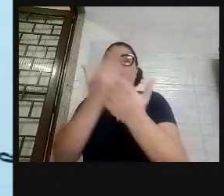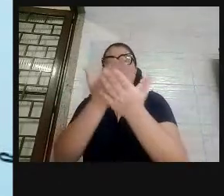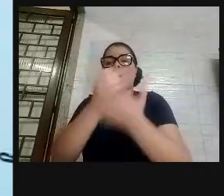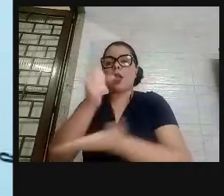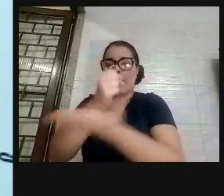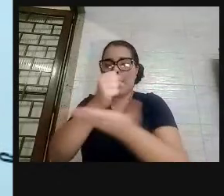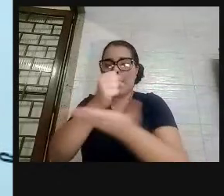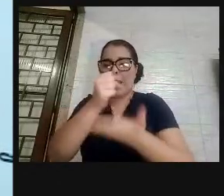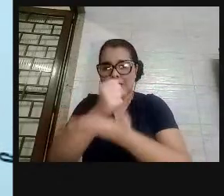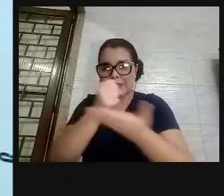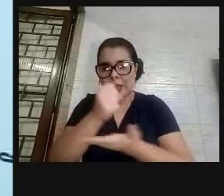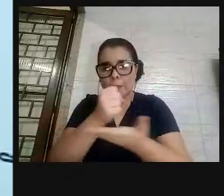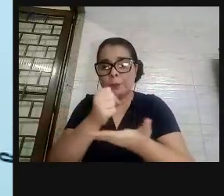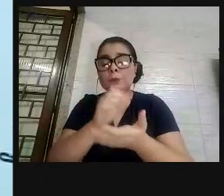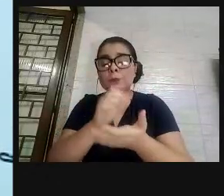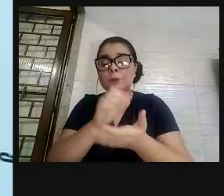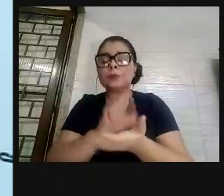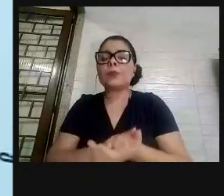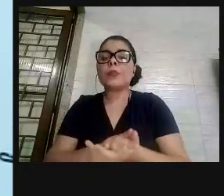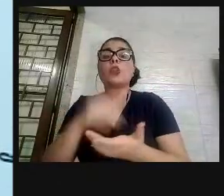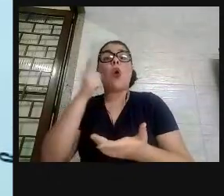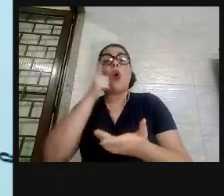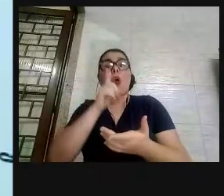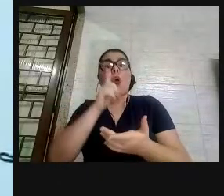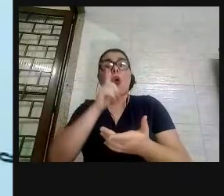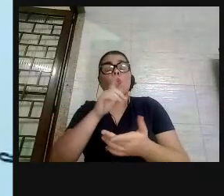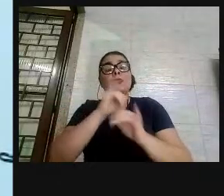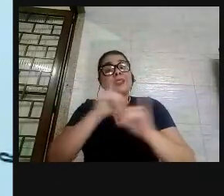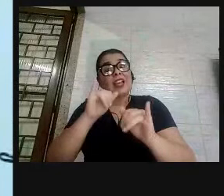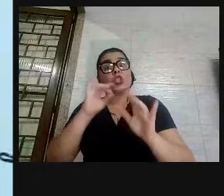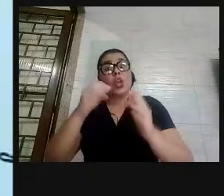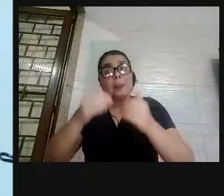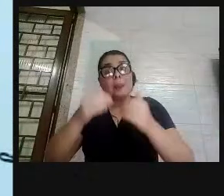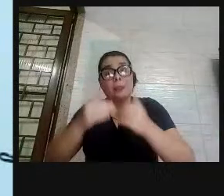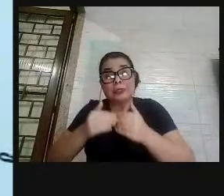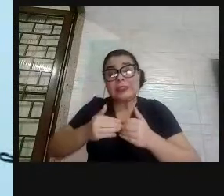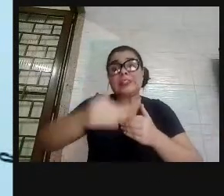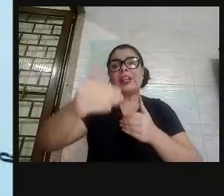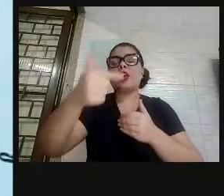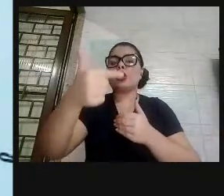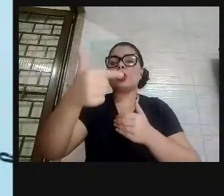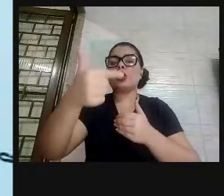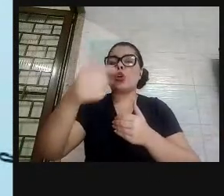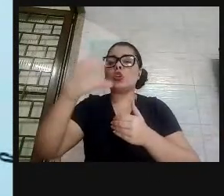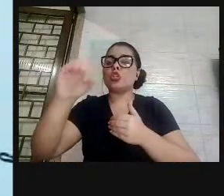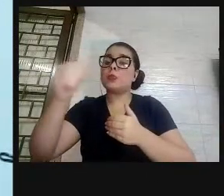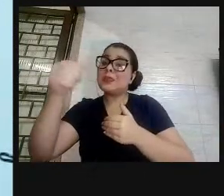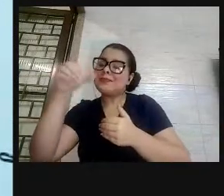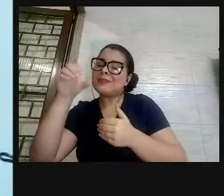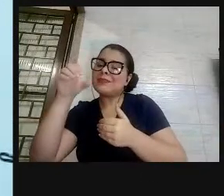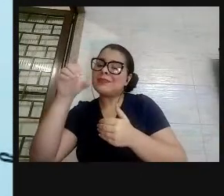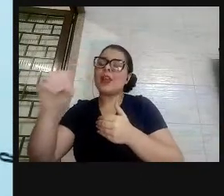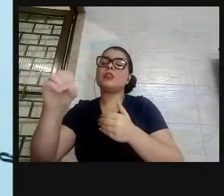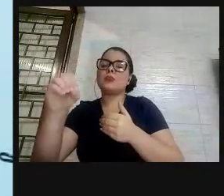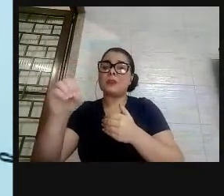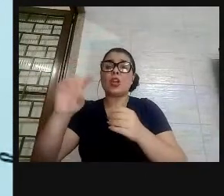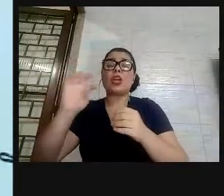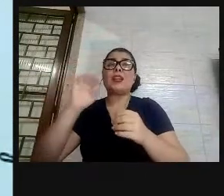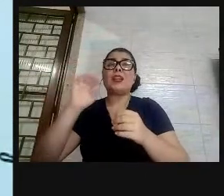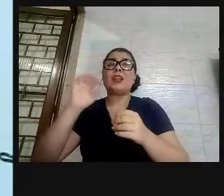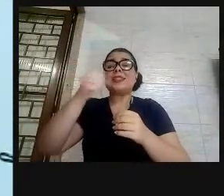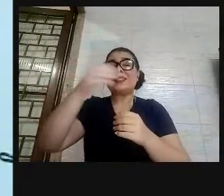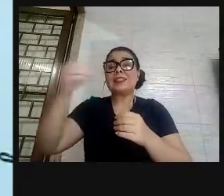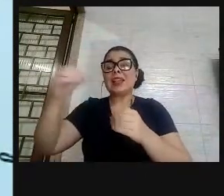médio. Então, podemos dizer que só a partir de 2010, 100 anos depois da abolição da escravatura, 100 anos depois da